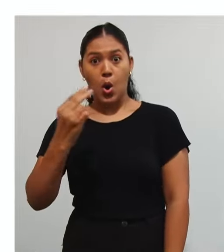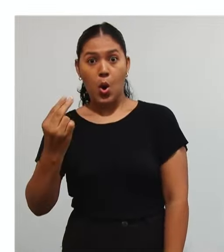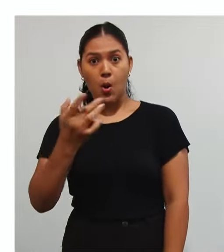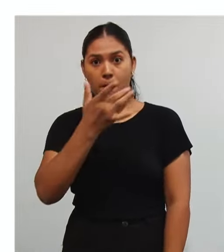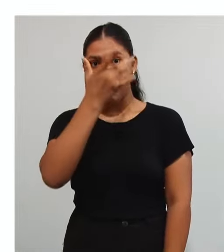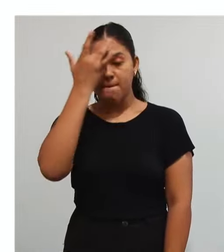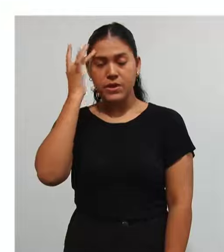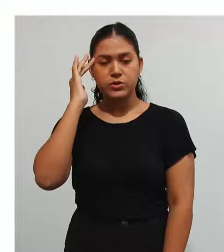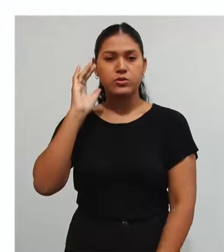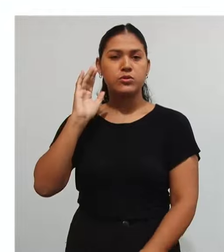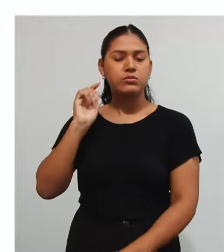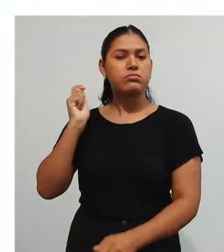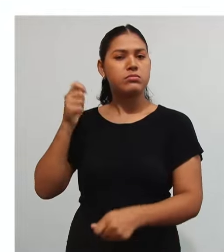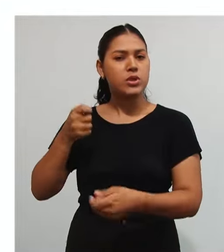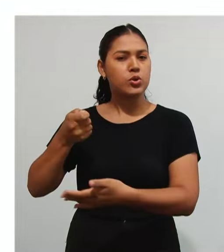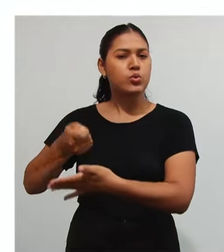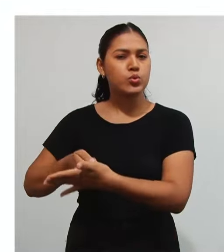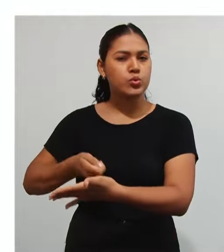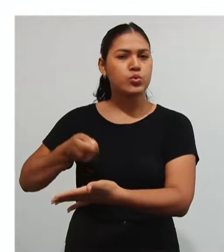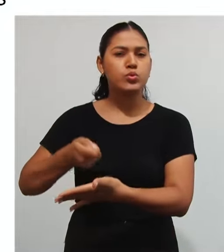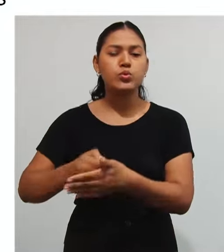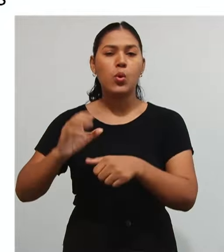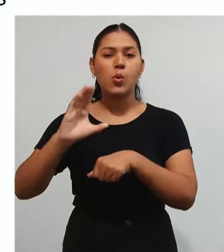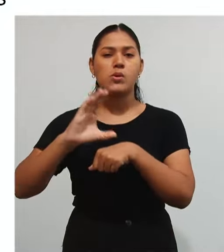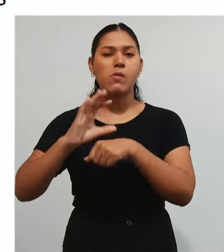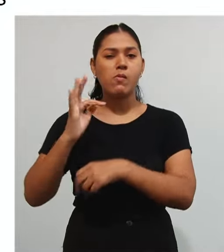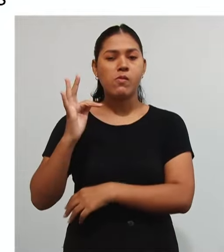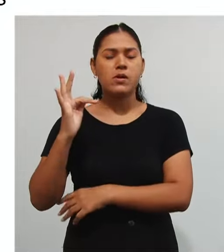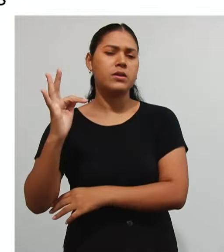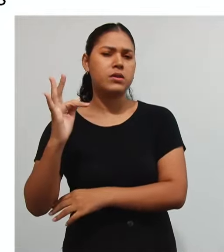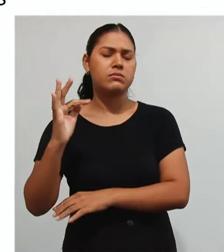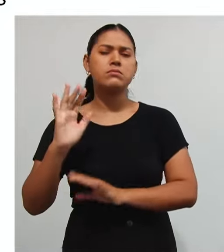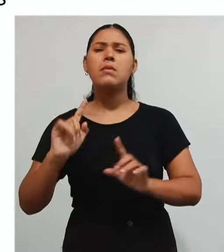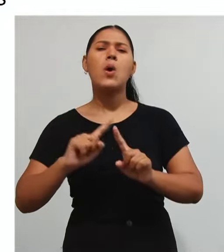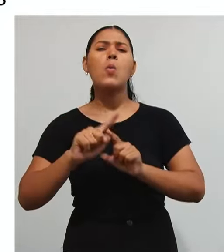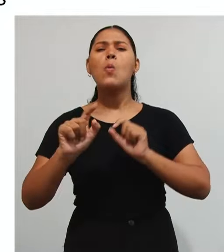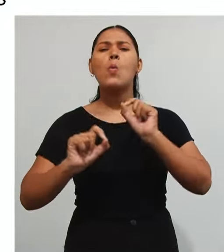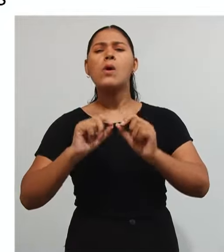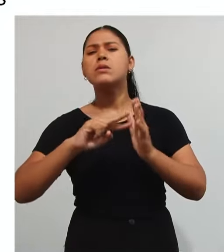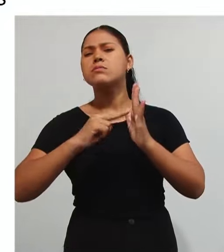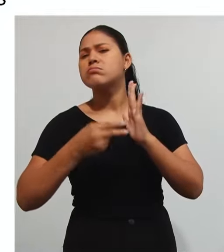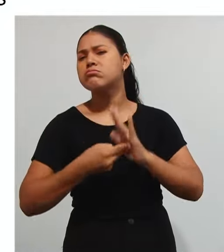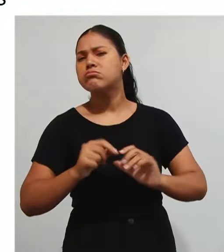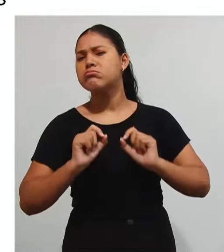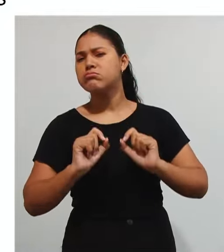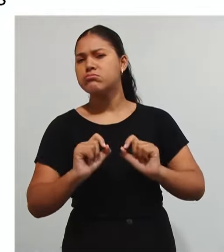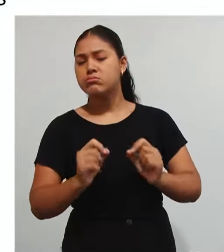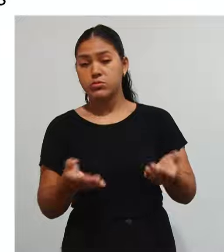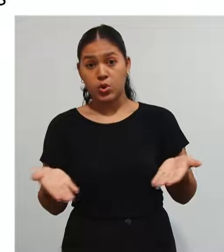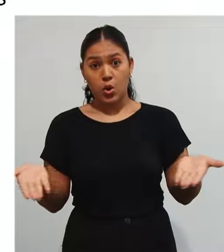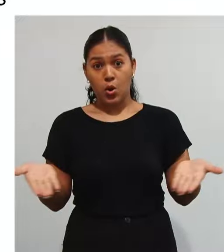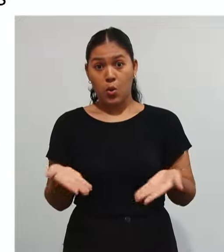Constituição Pessoas, o que a gente Está colocando aqui? Nesse